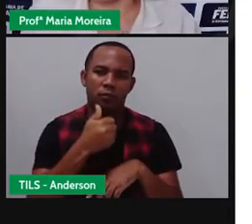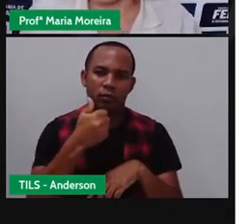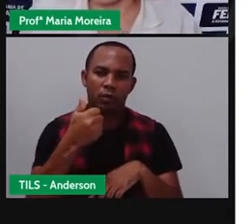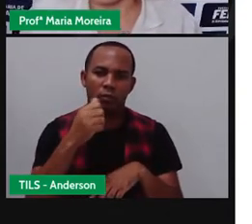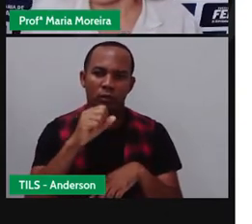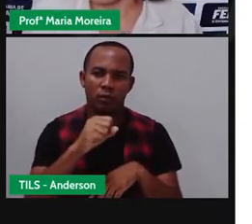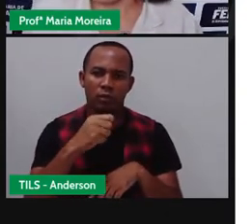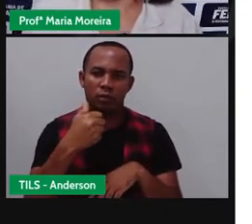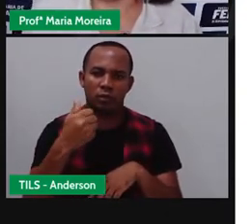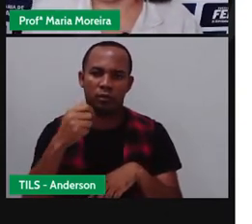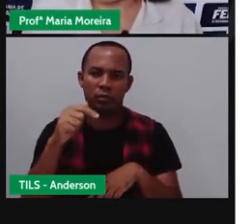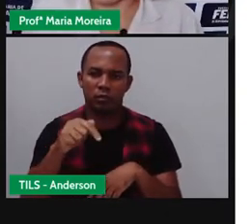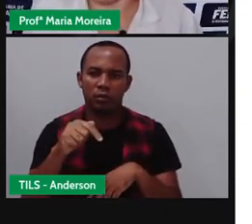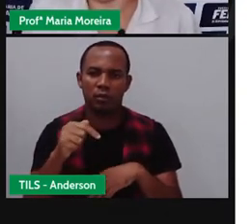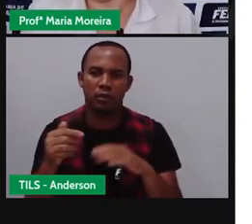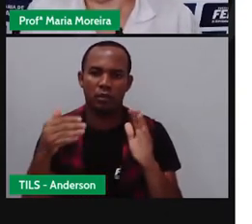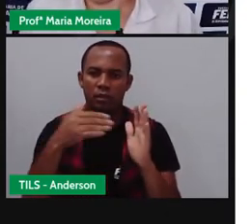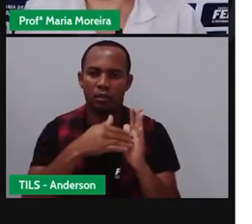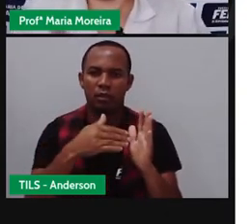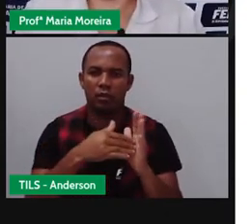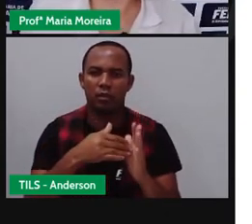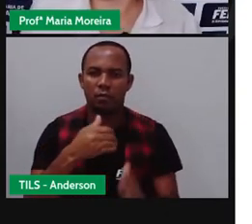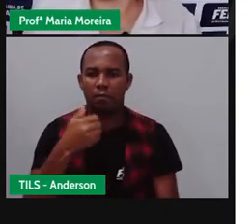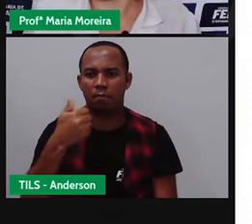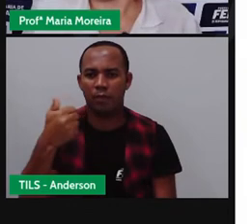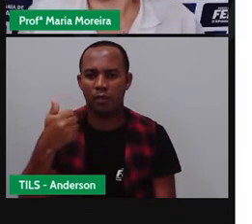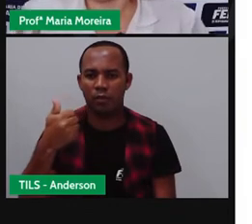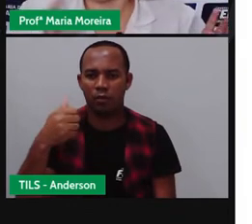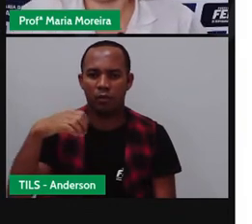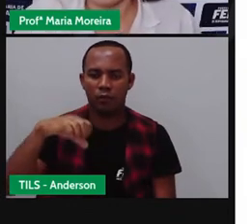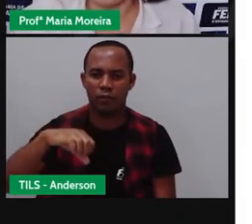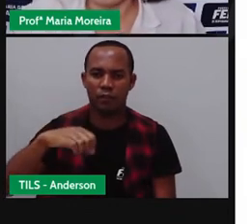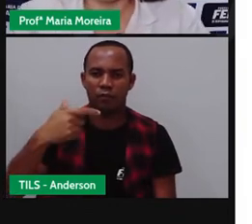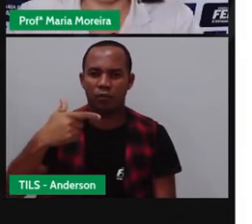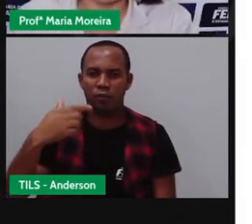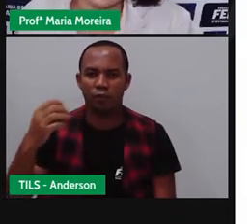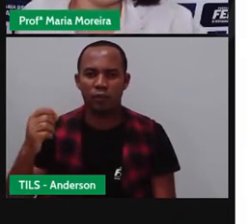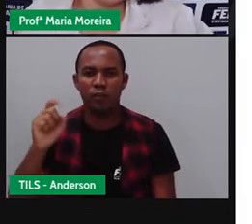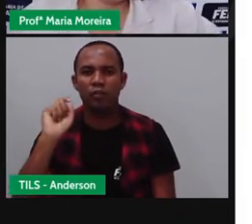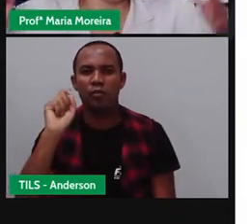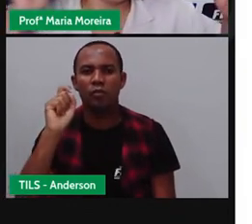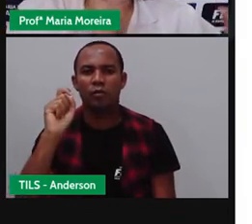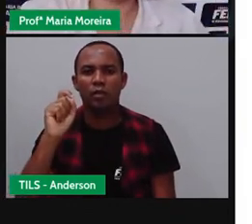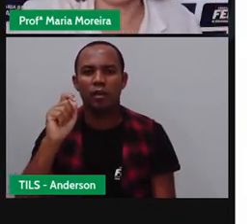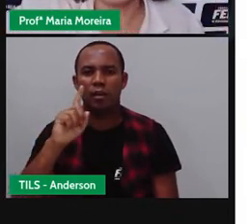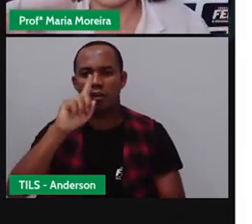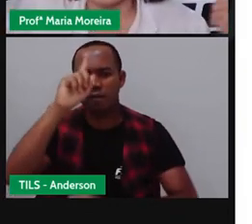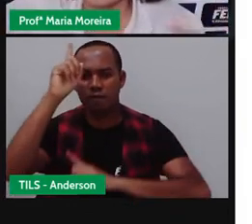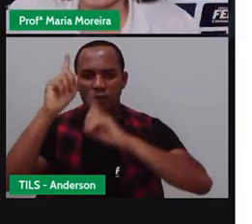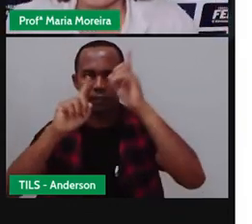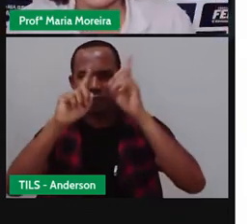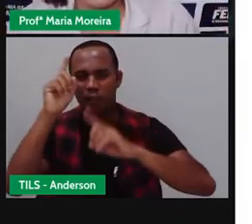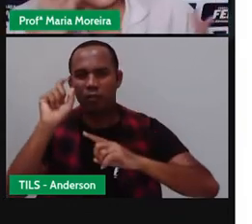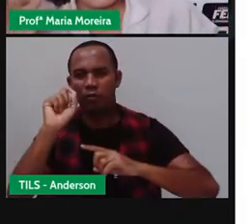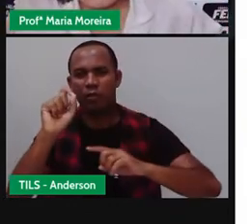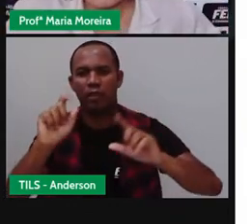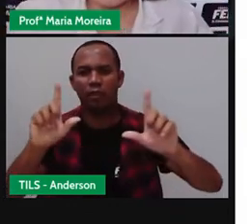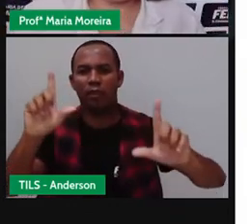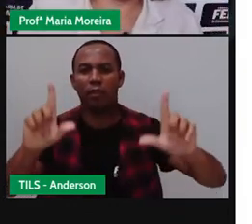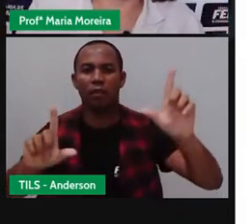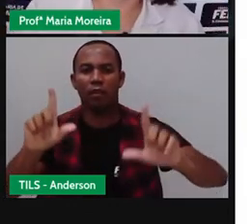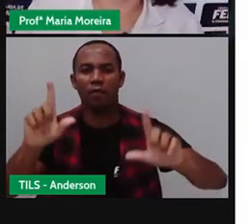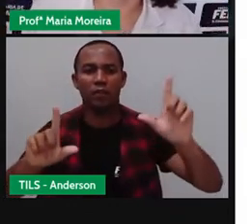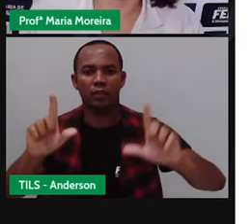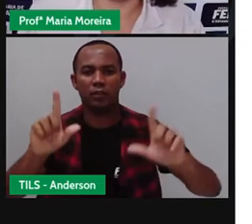1920. O próprio era ainda. Até agora, a senhora está falando. Olha, tal coisa foi inventada por fulano. Tal coisa por fulano. E